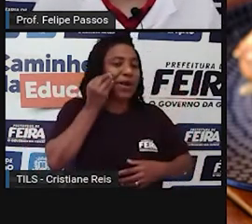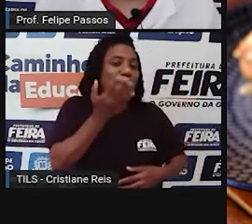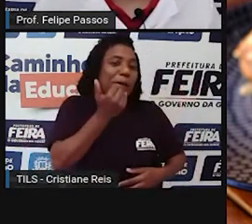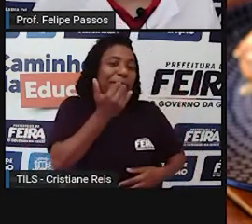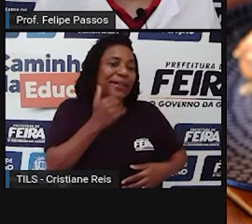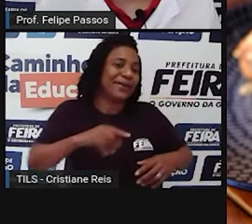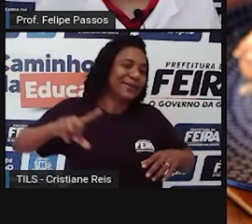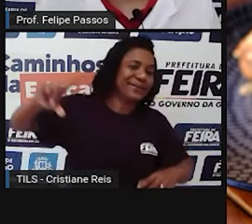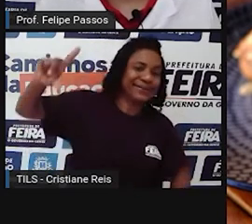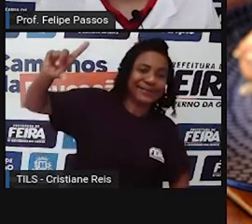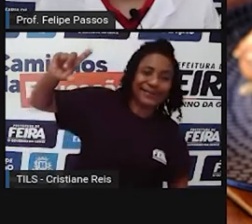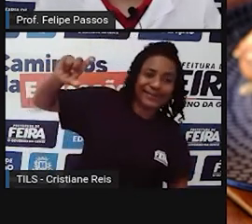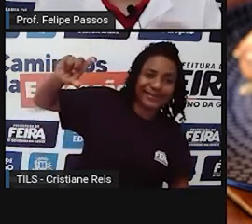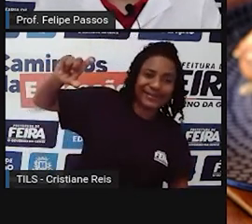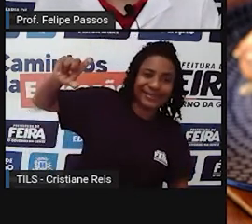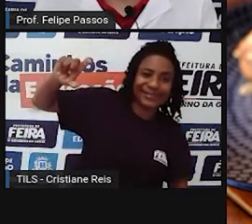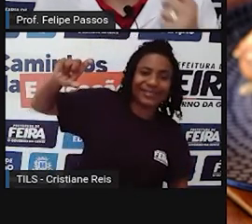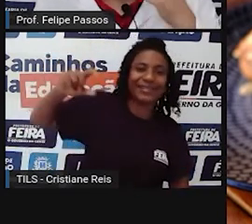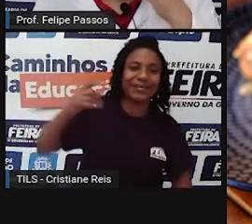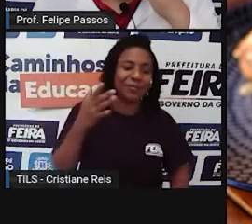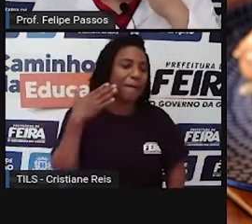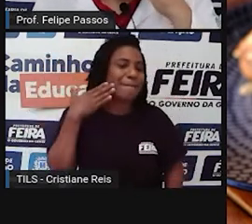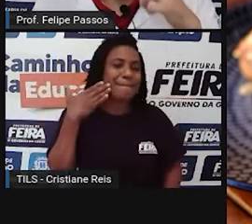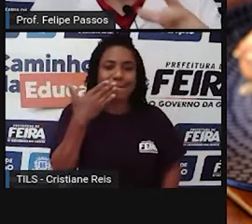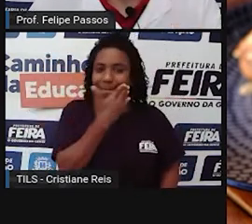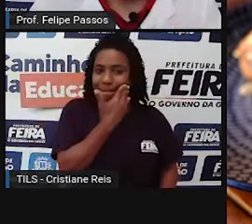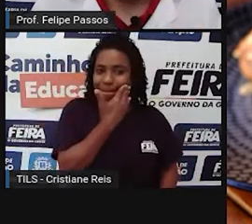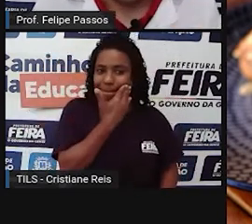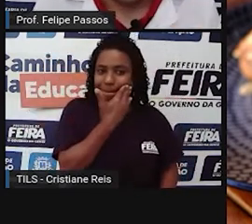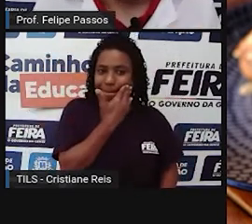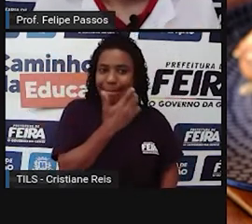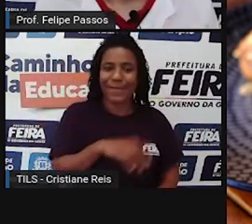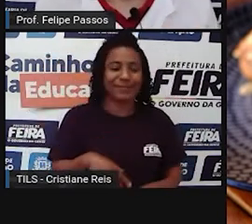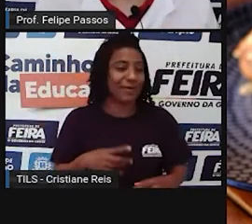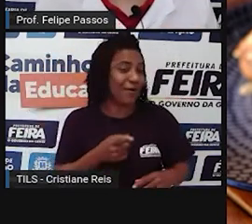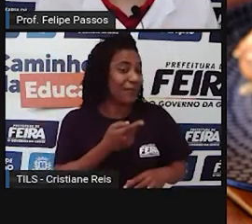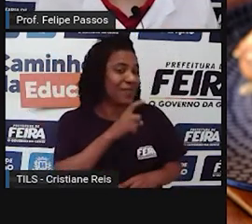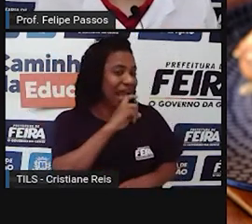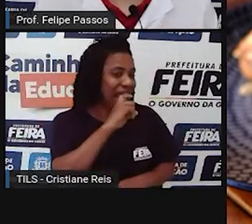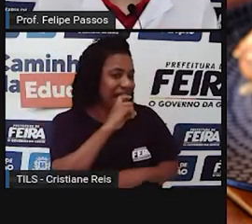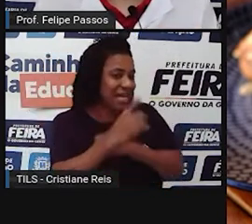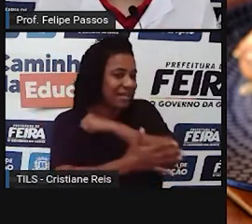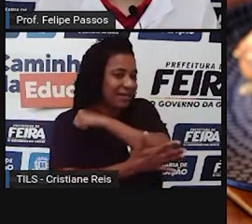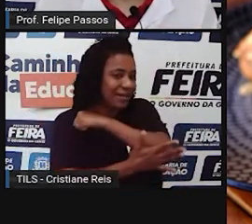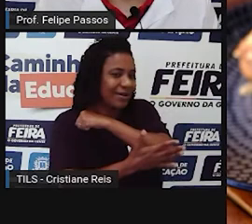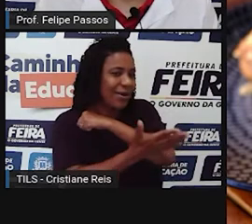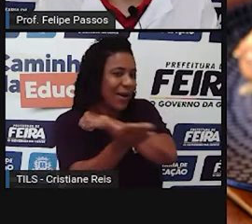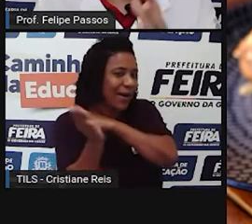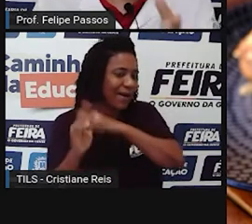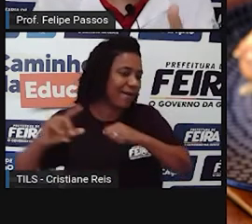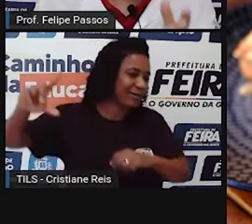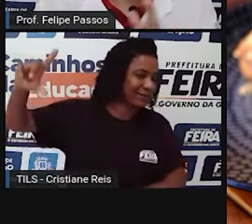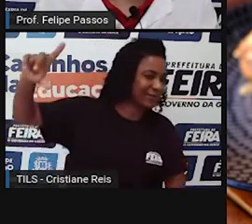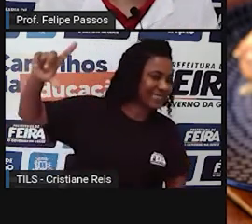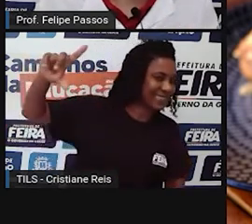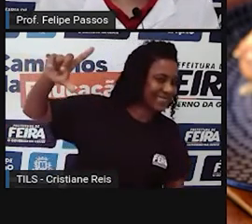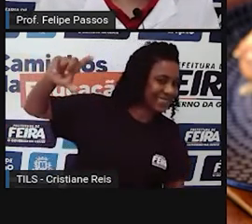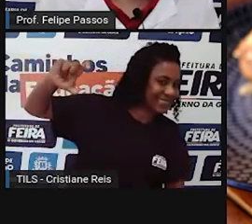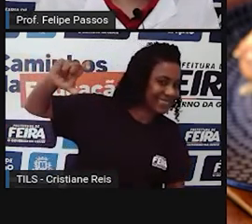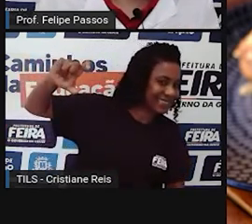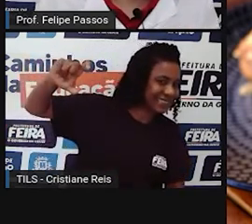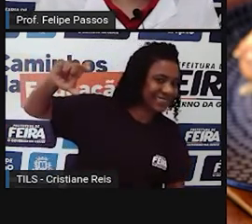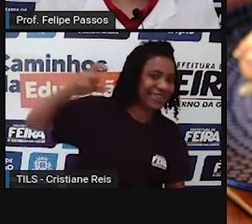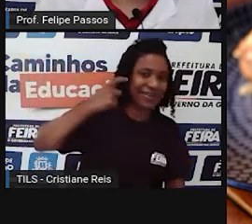pessoa quer dizer que está numa dieta, às vezes a pessoa quer fazer uma invejinha aos conhecidos para dizer que está comendo, ó, essa daí mesmo